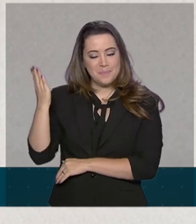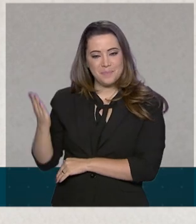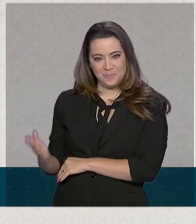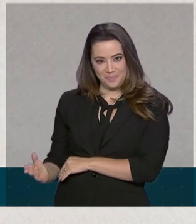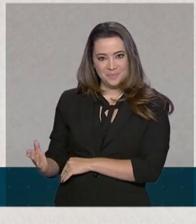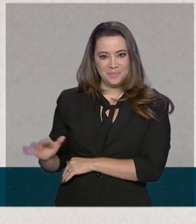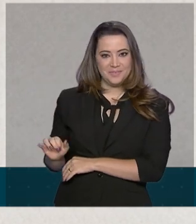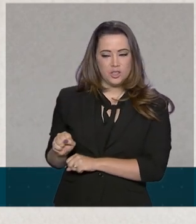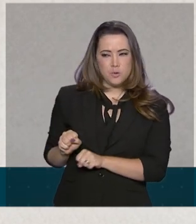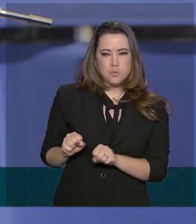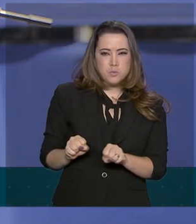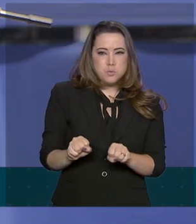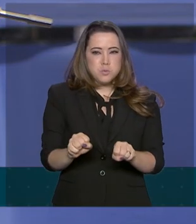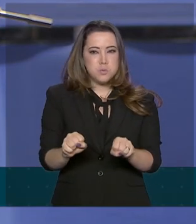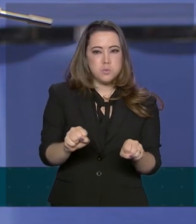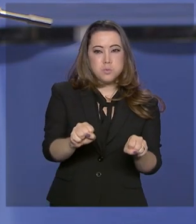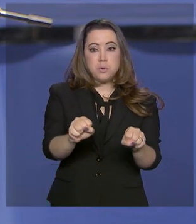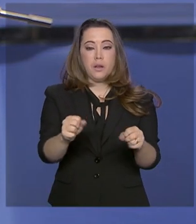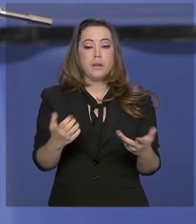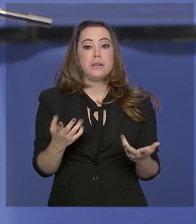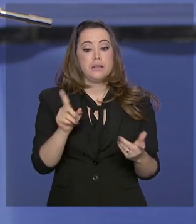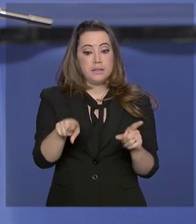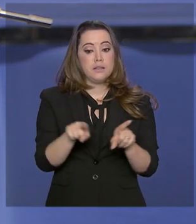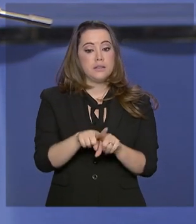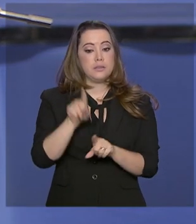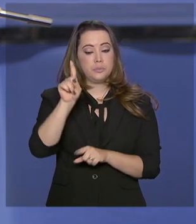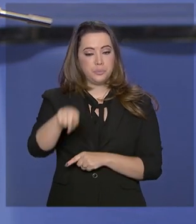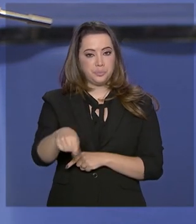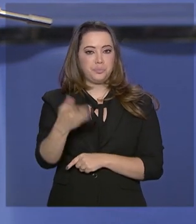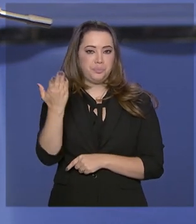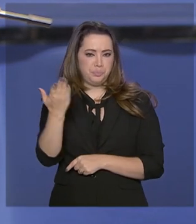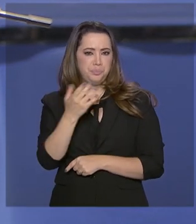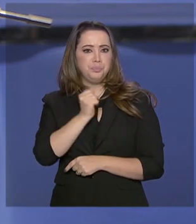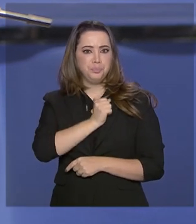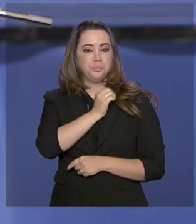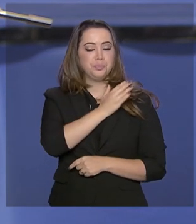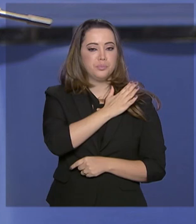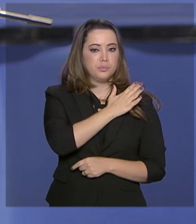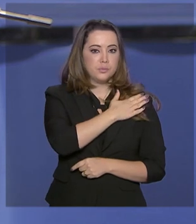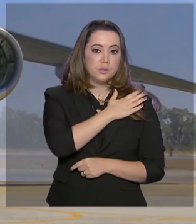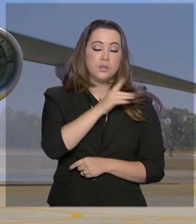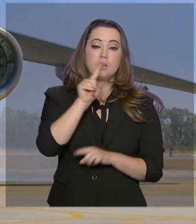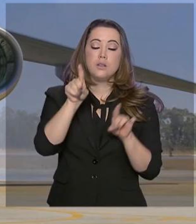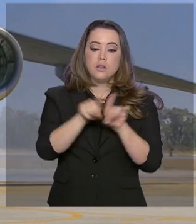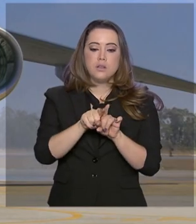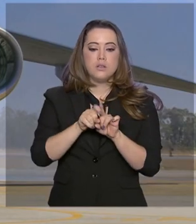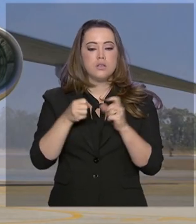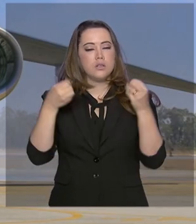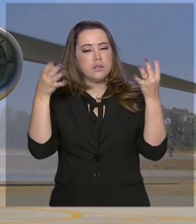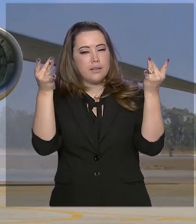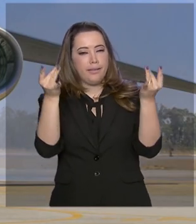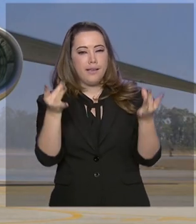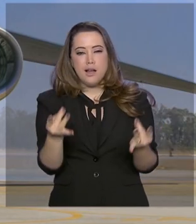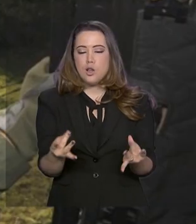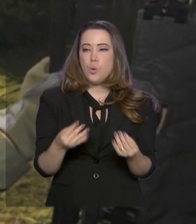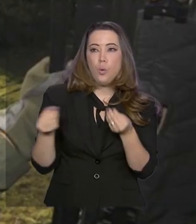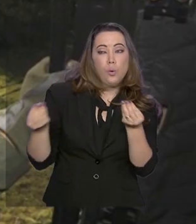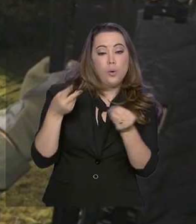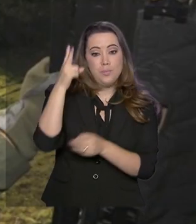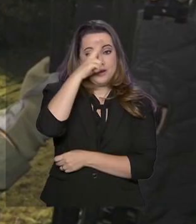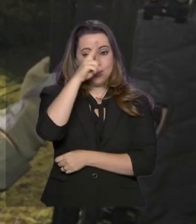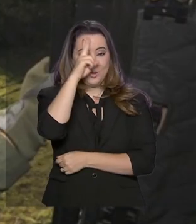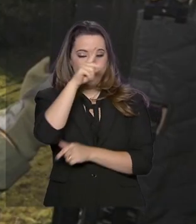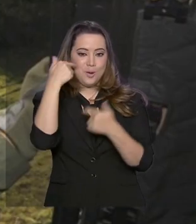Aeronáutica Brasileira. O tenente-brigadeiro do ar Antônio Carlos Moretti Bermudez fez um resgate histórico da